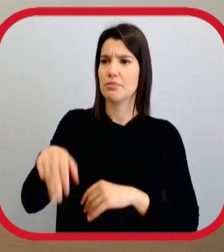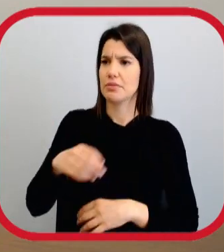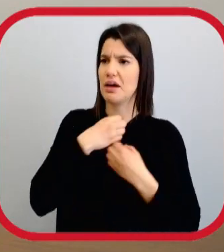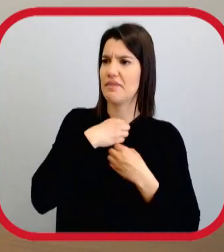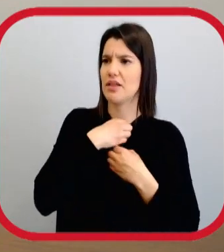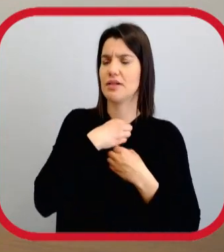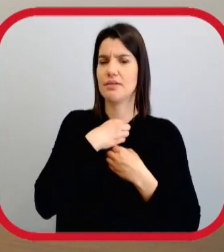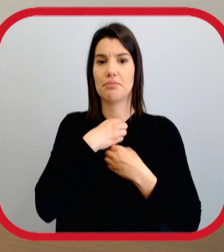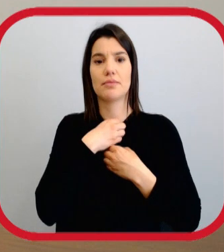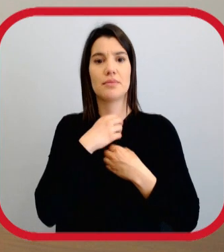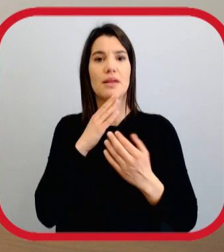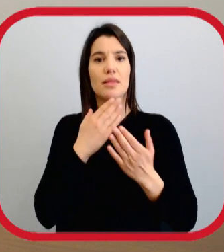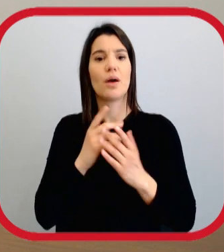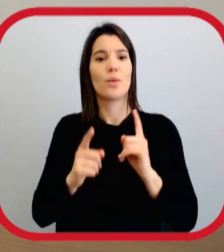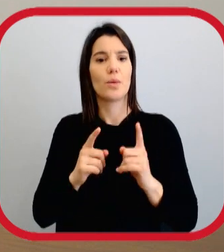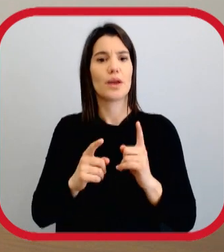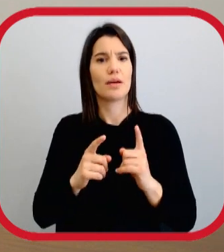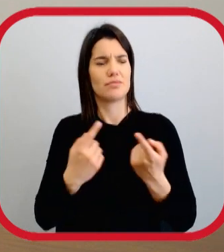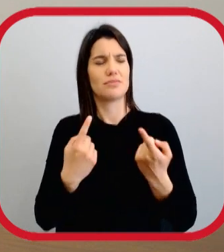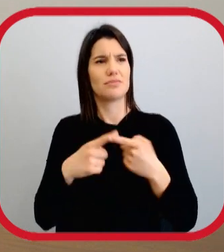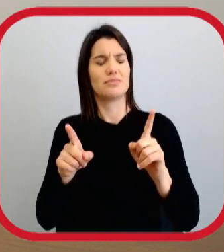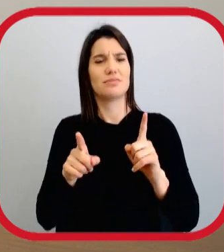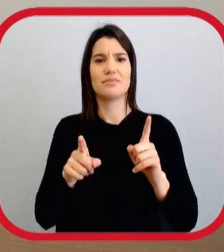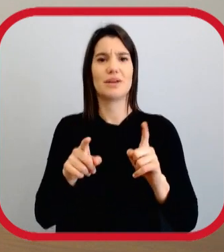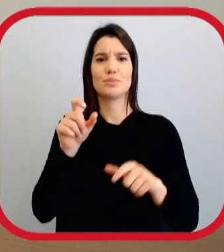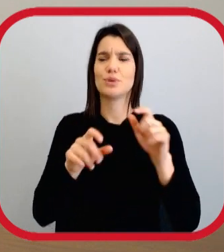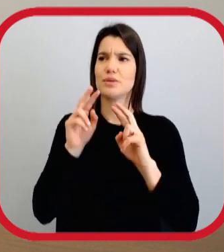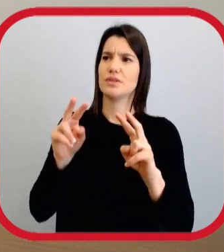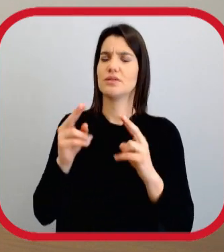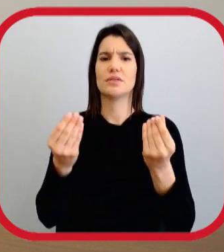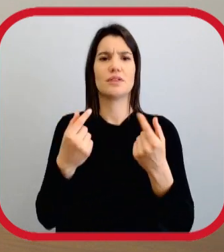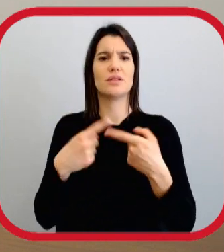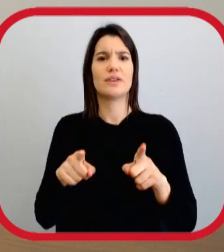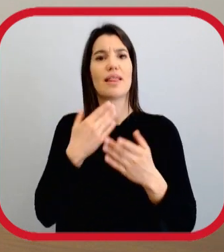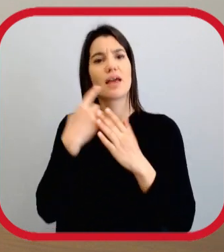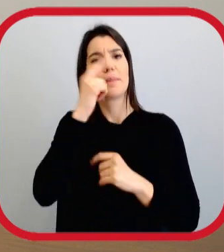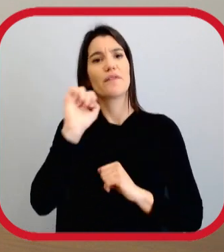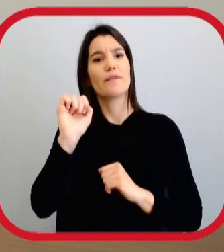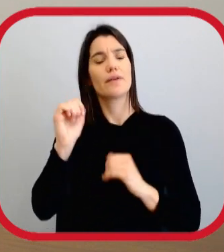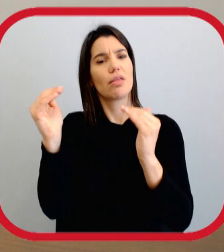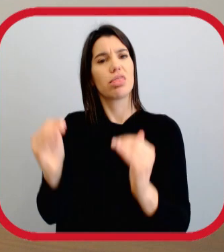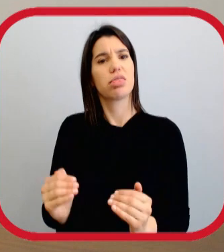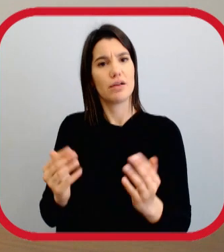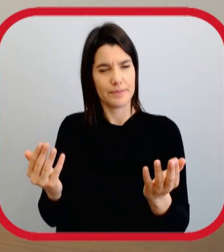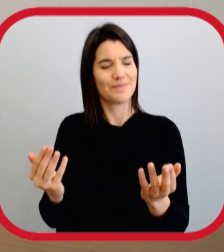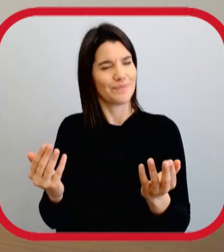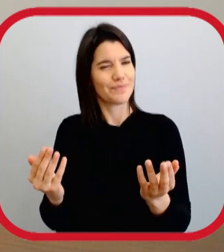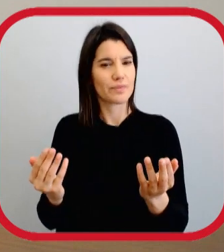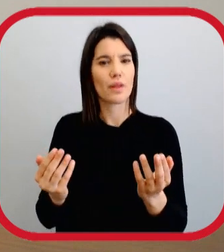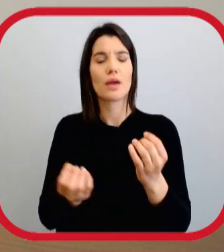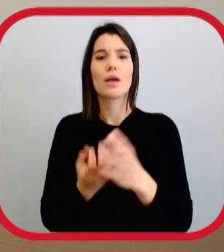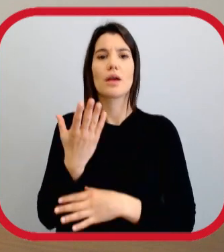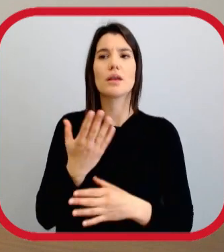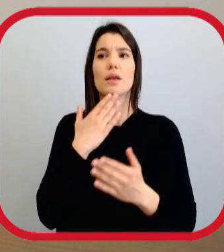levar a gravata, aparece com gravata, vai fazer o quê? Vai criar uma dissonância cognitiva naquilo que é o eleitorado. Isso, como tal, vai enfraquecer a imagem que tem. No fundo,